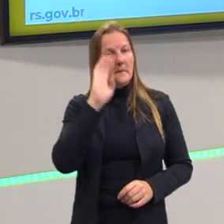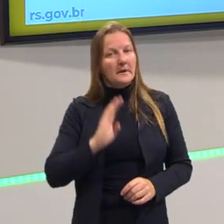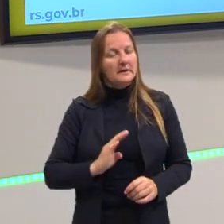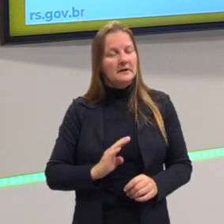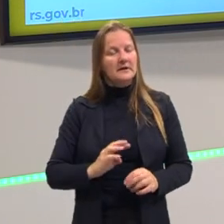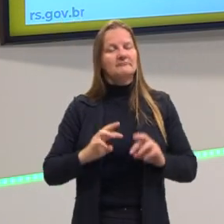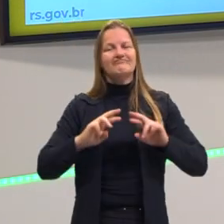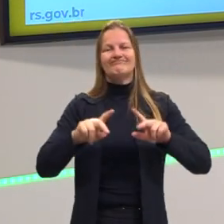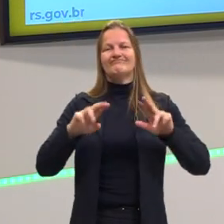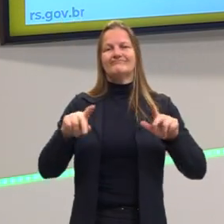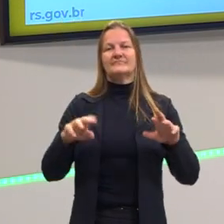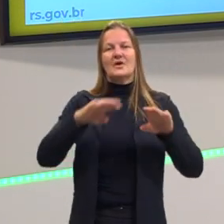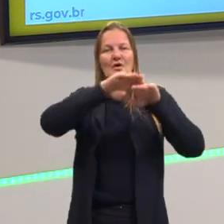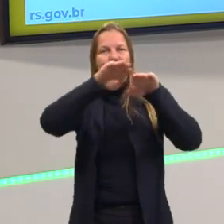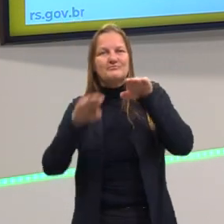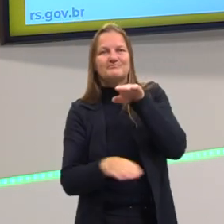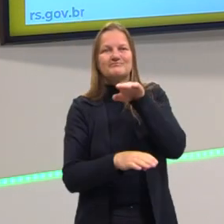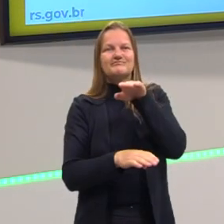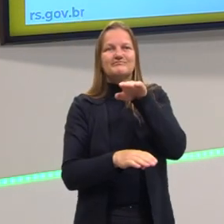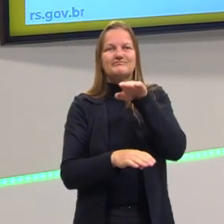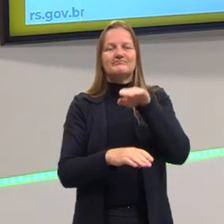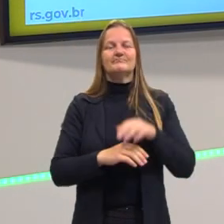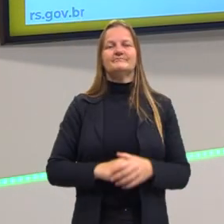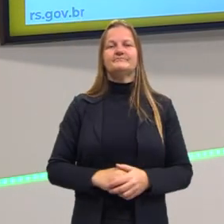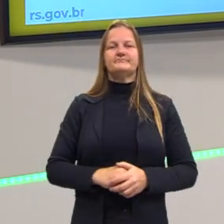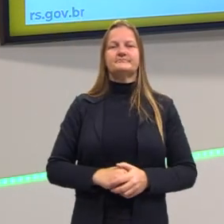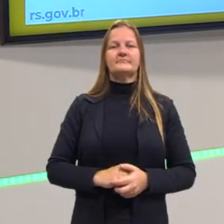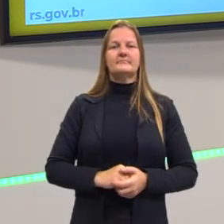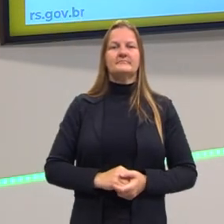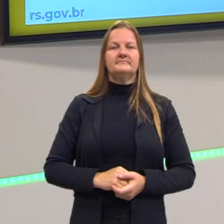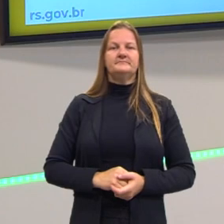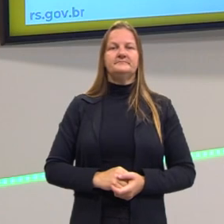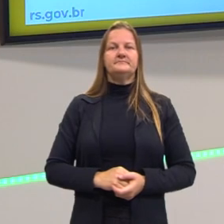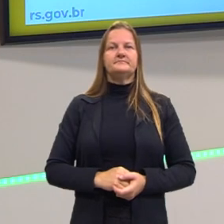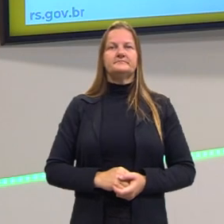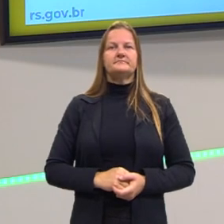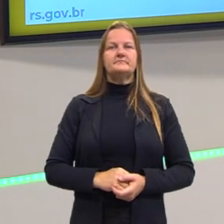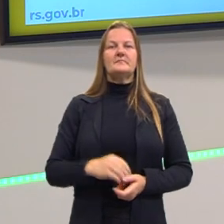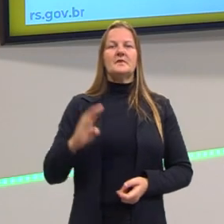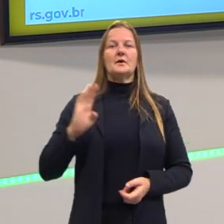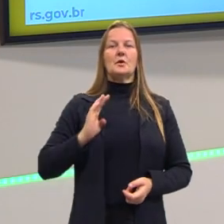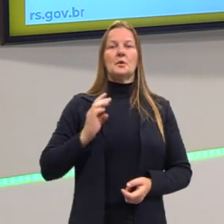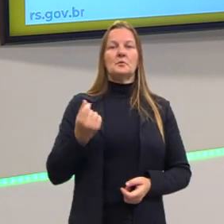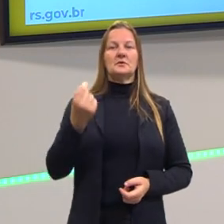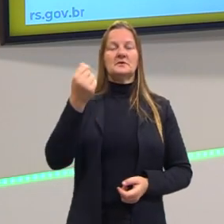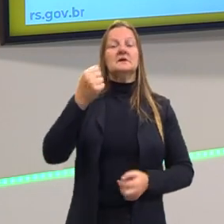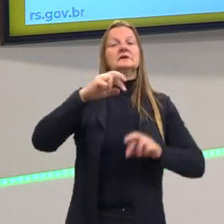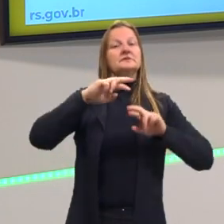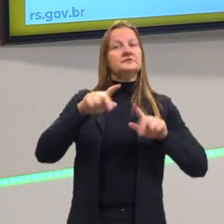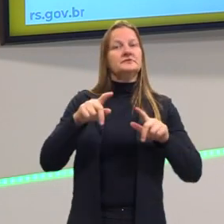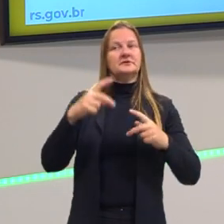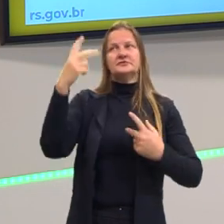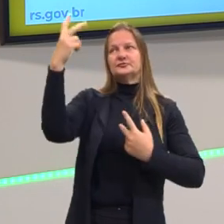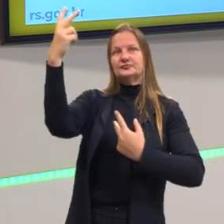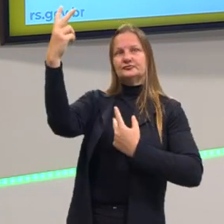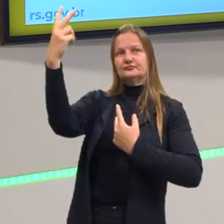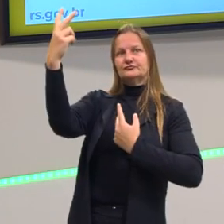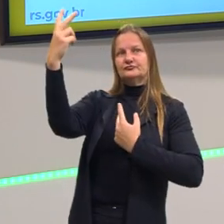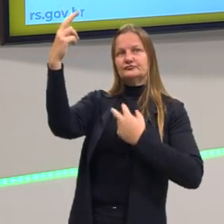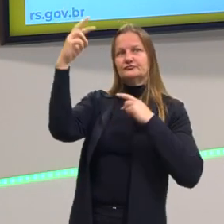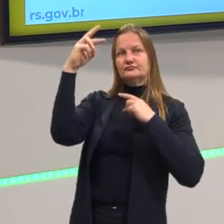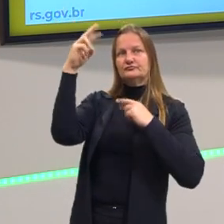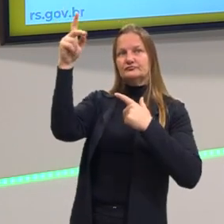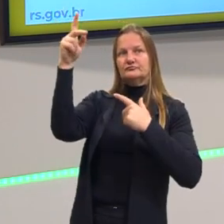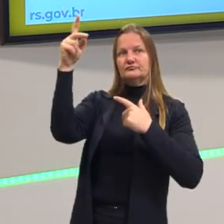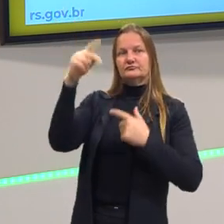submissão nossa à burguesia europeia. Então, a nossa burguesia é totalmente diferente do que nós conhecemos e do que é a